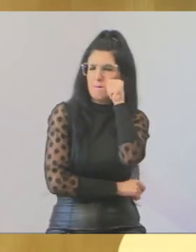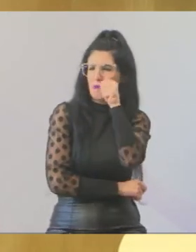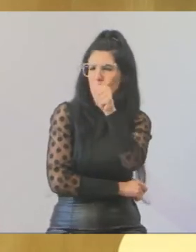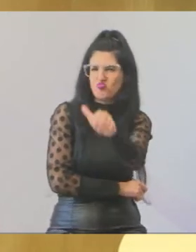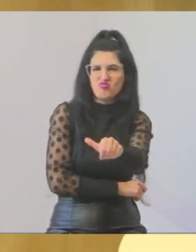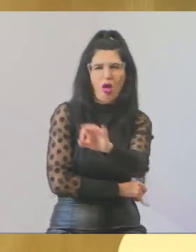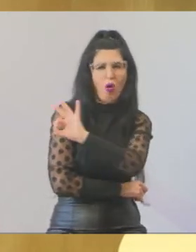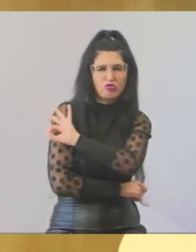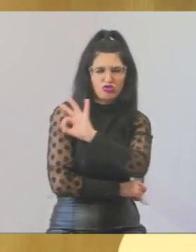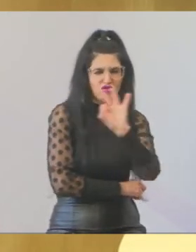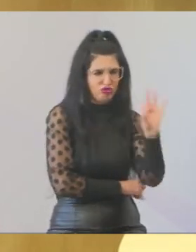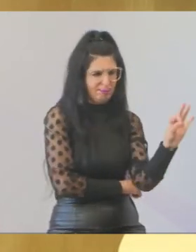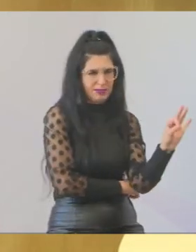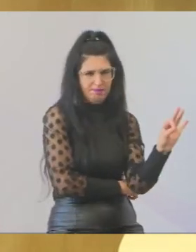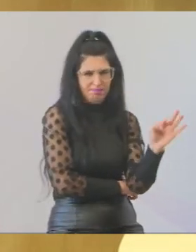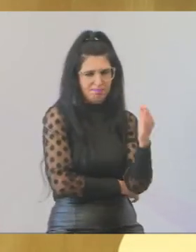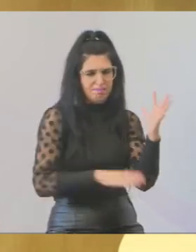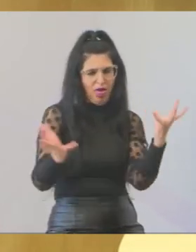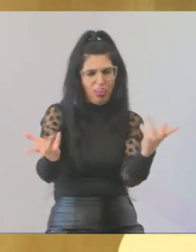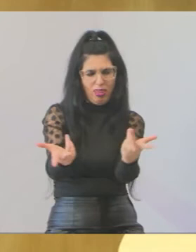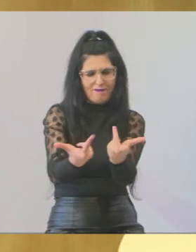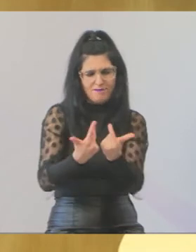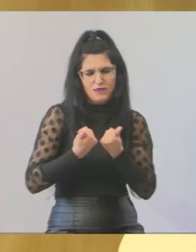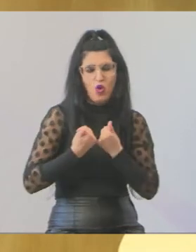e ela representa muito bem aqueles moradores,